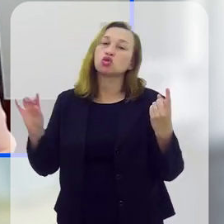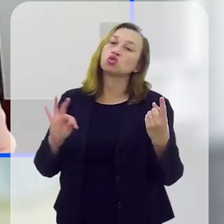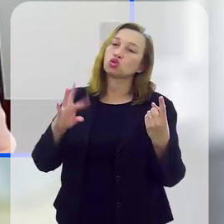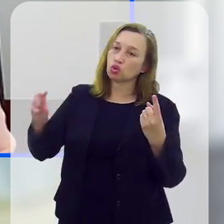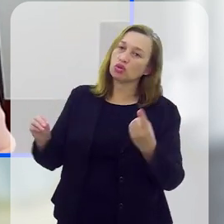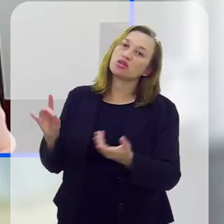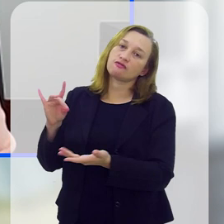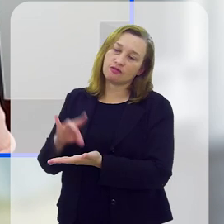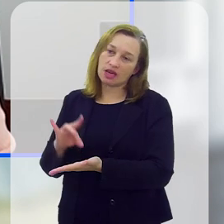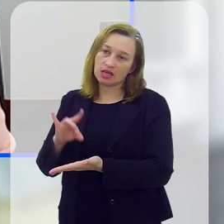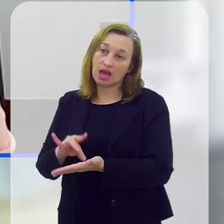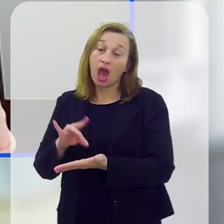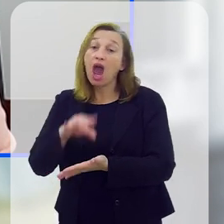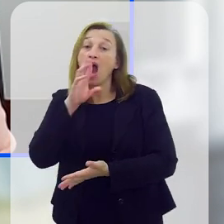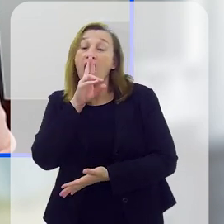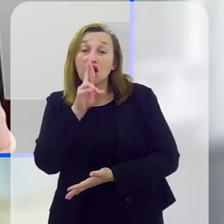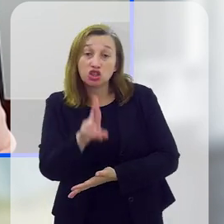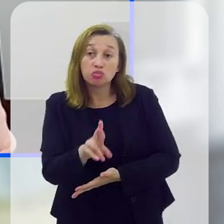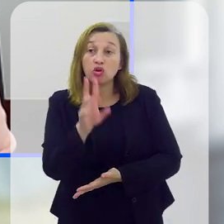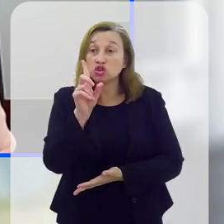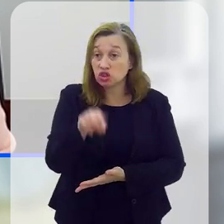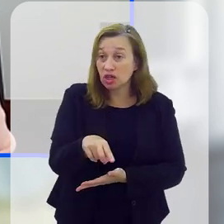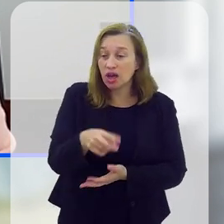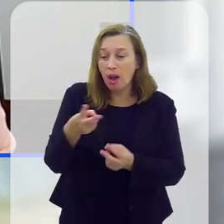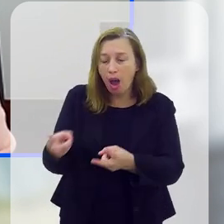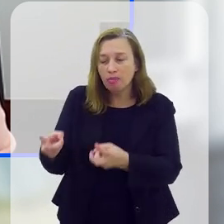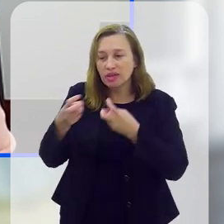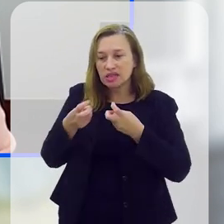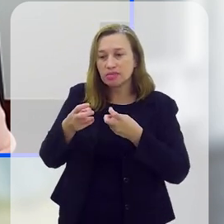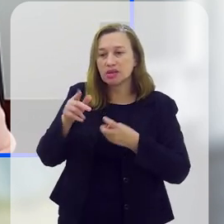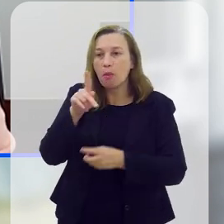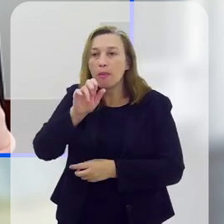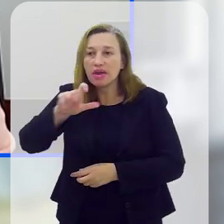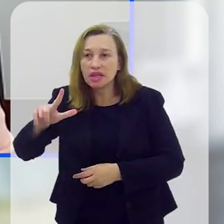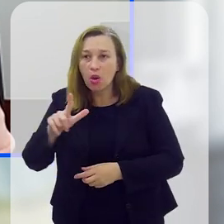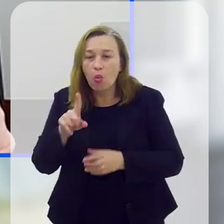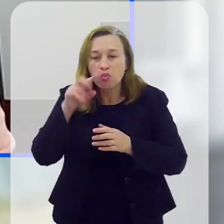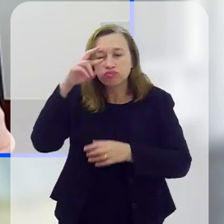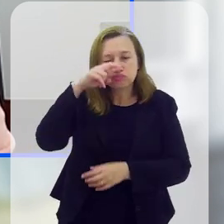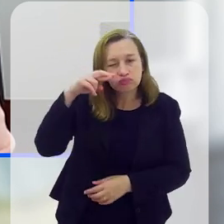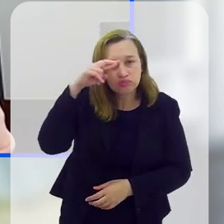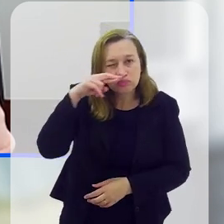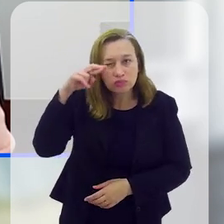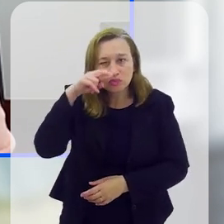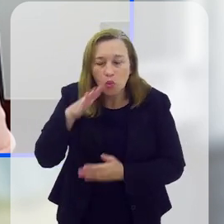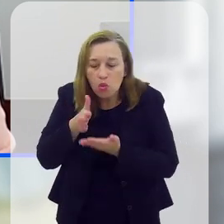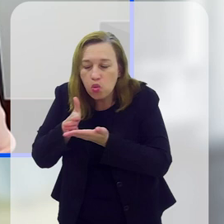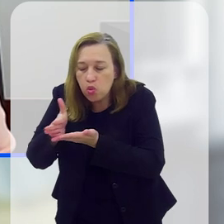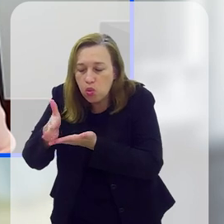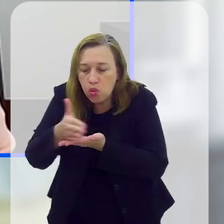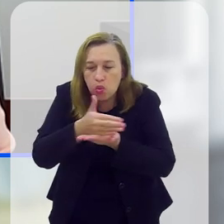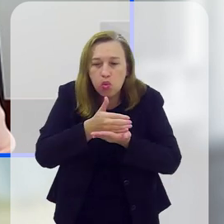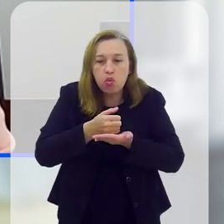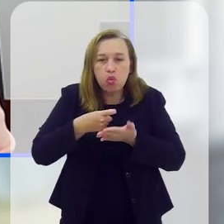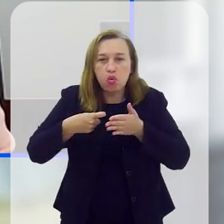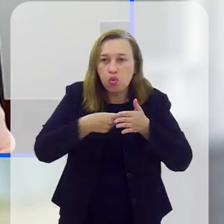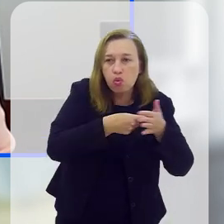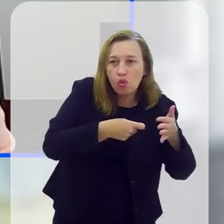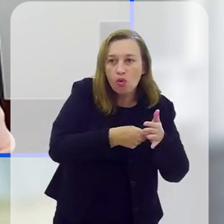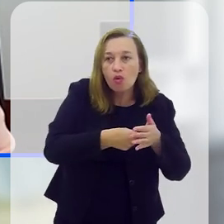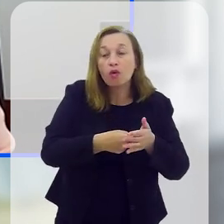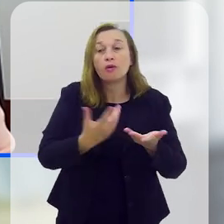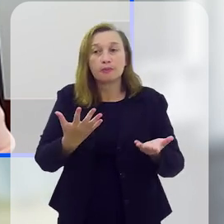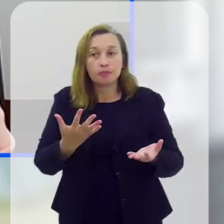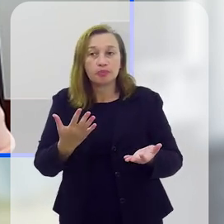reproduzia a verdade. E a resposta que se deu foi a perseguição penal, a investigação, a